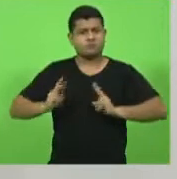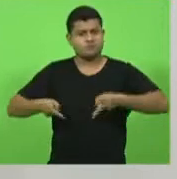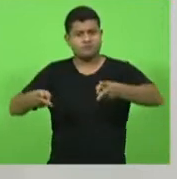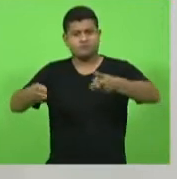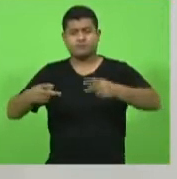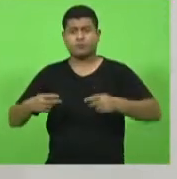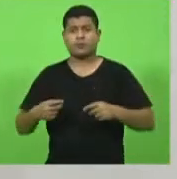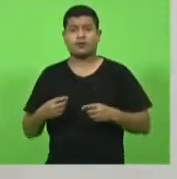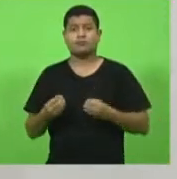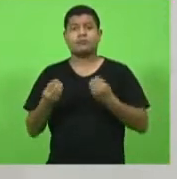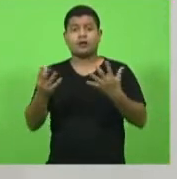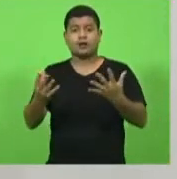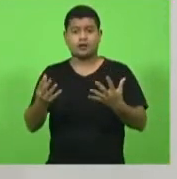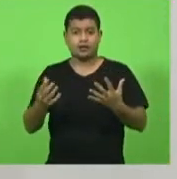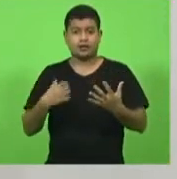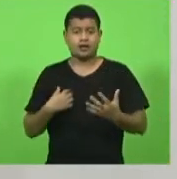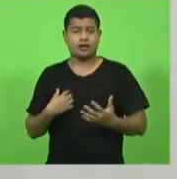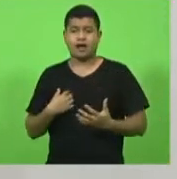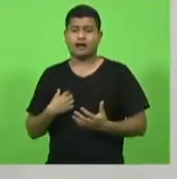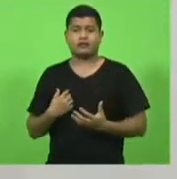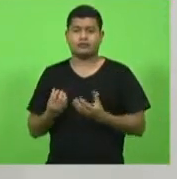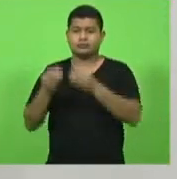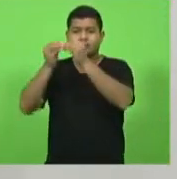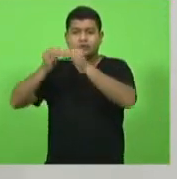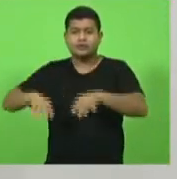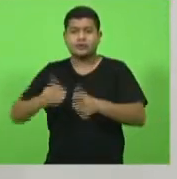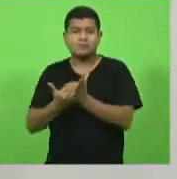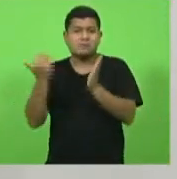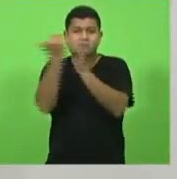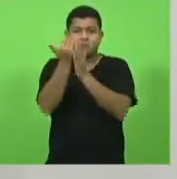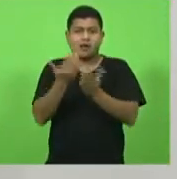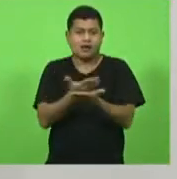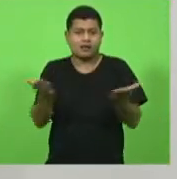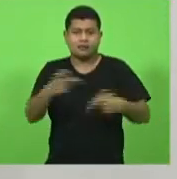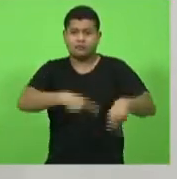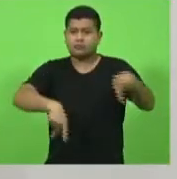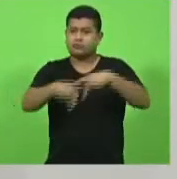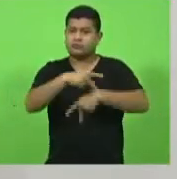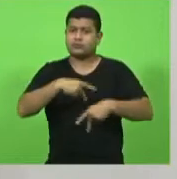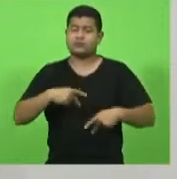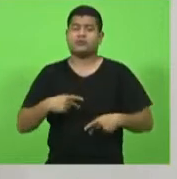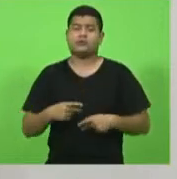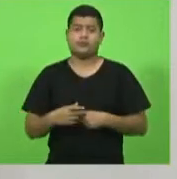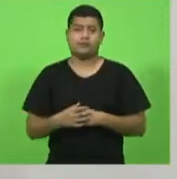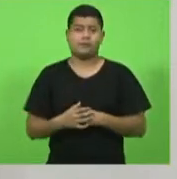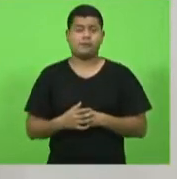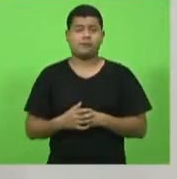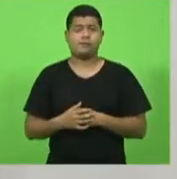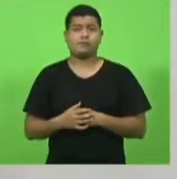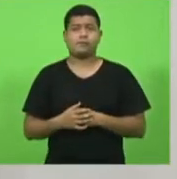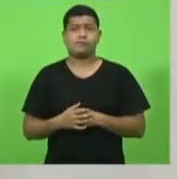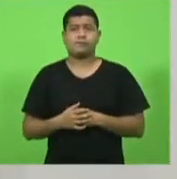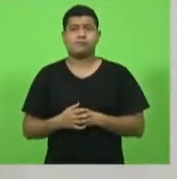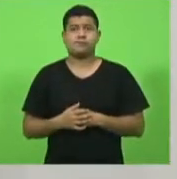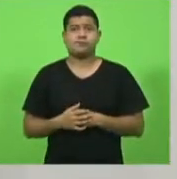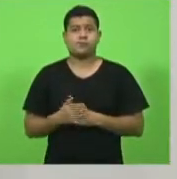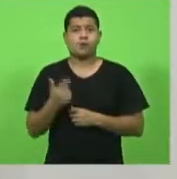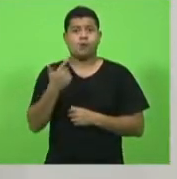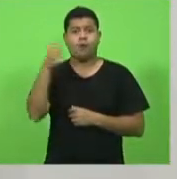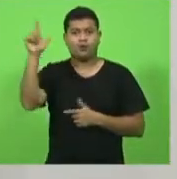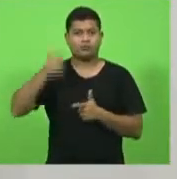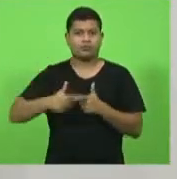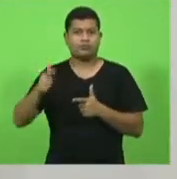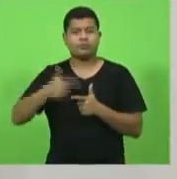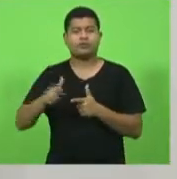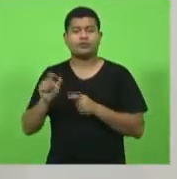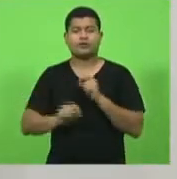prejudique ainda mais as pessoas as pessoas outra questão importante